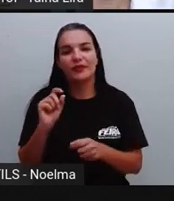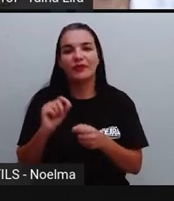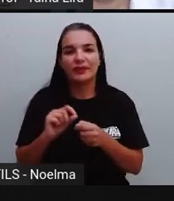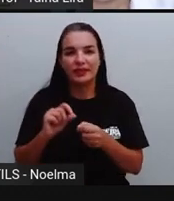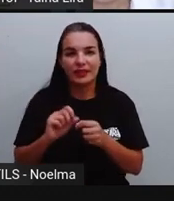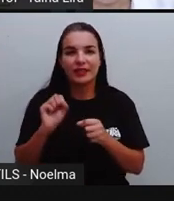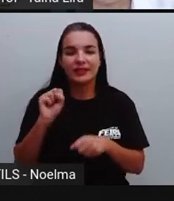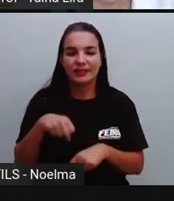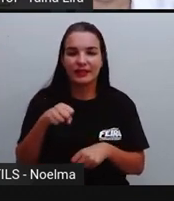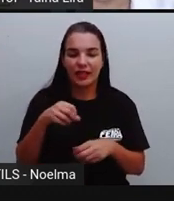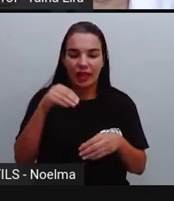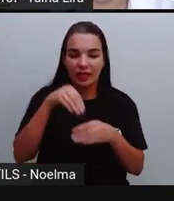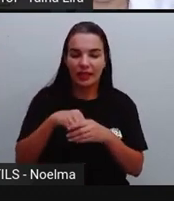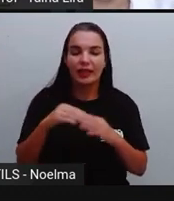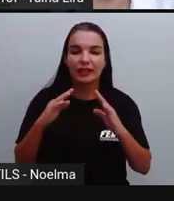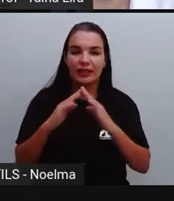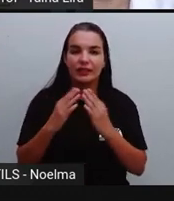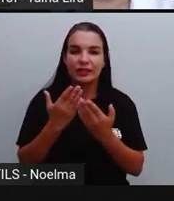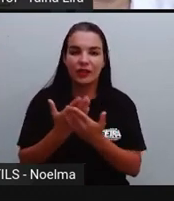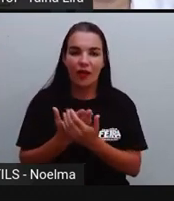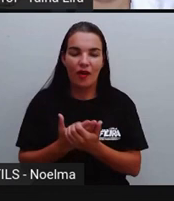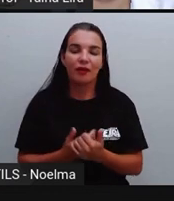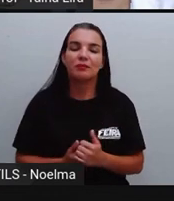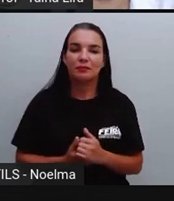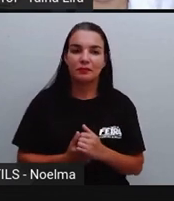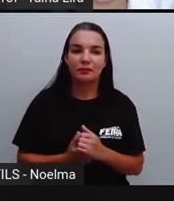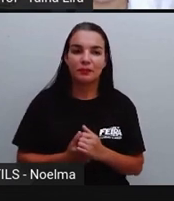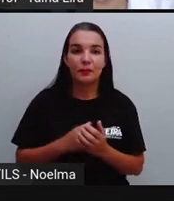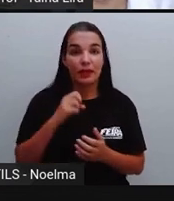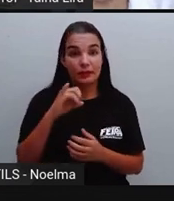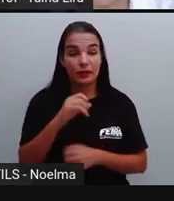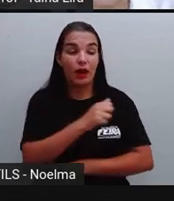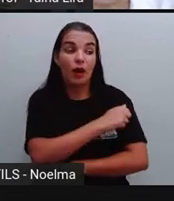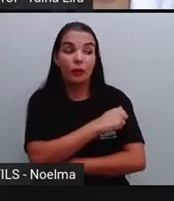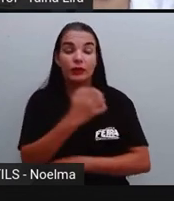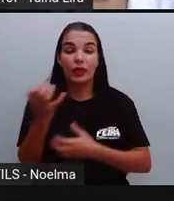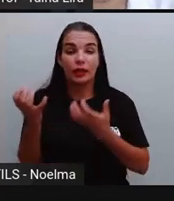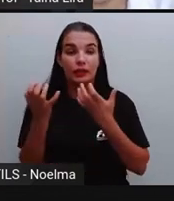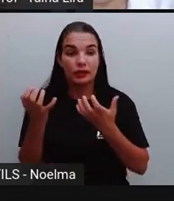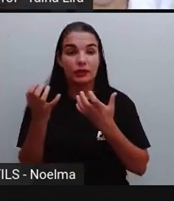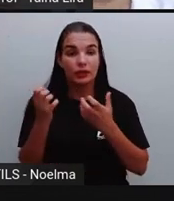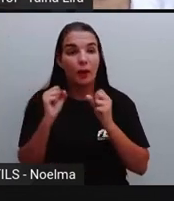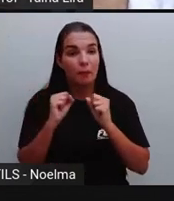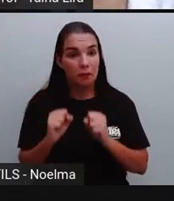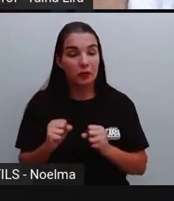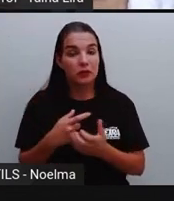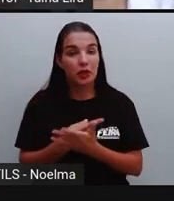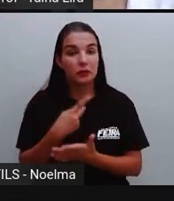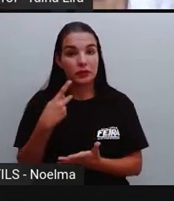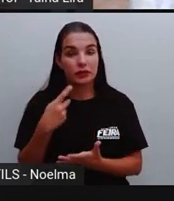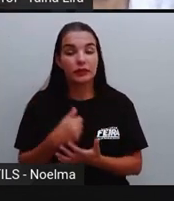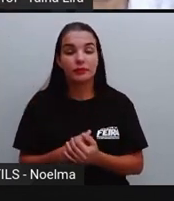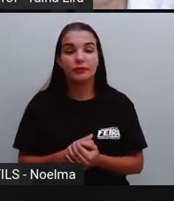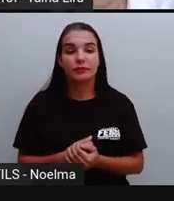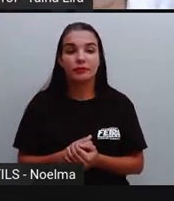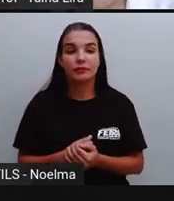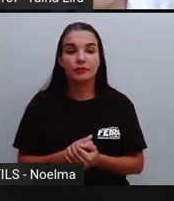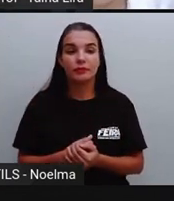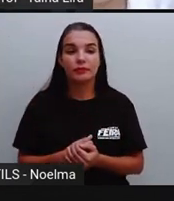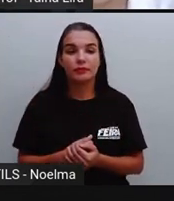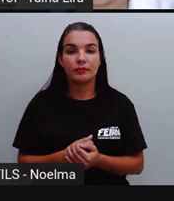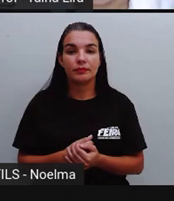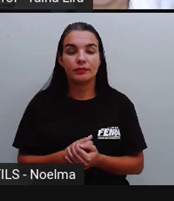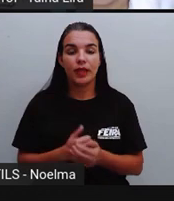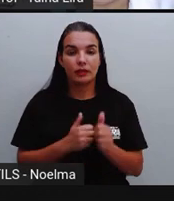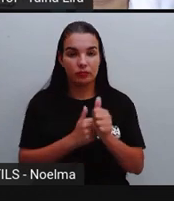sim, dentro da escola, tá? Se os alunos quiserem, o Grêmio pode ser implantado Seguindo algumas